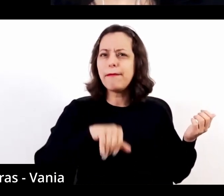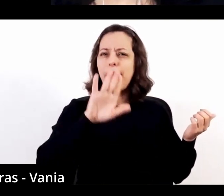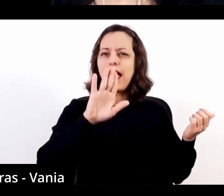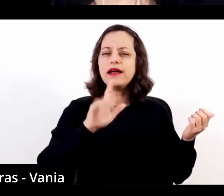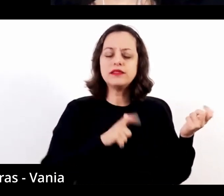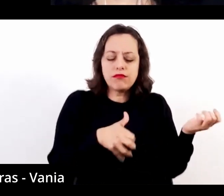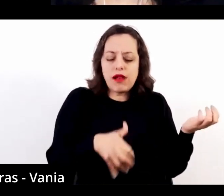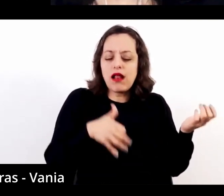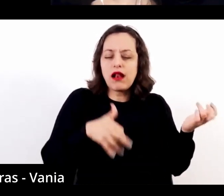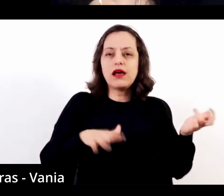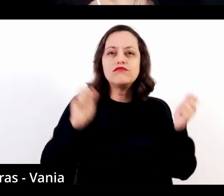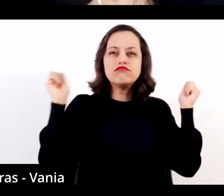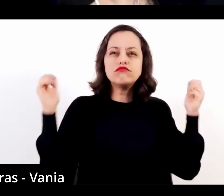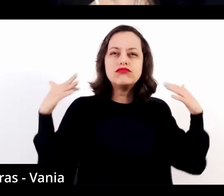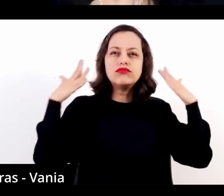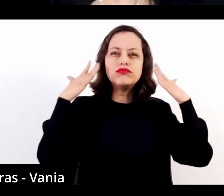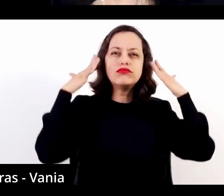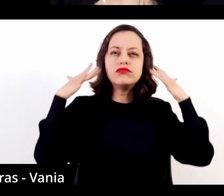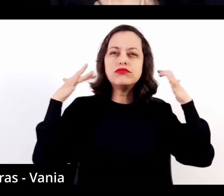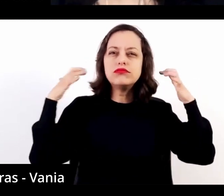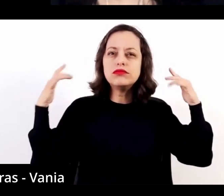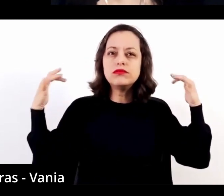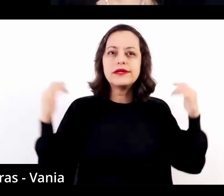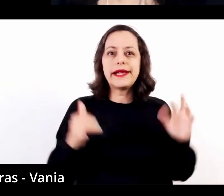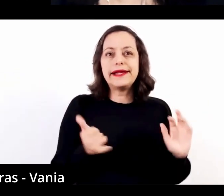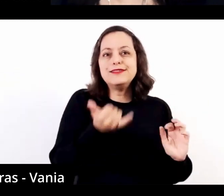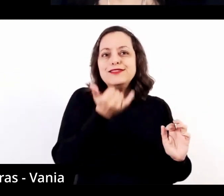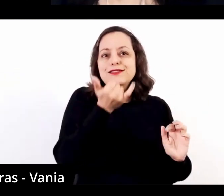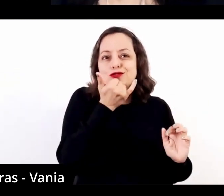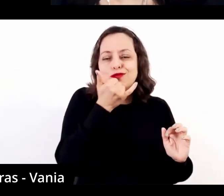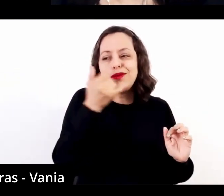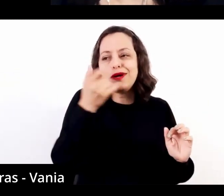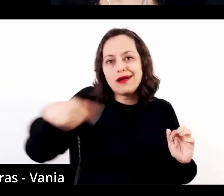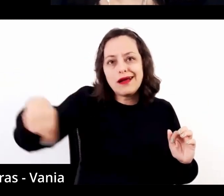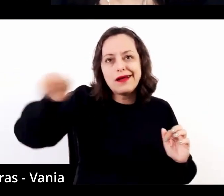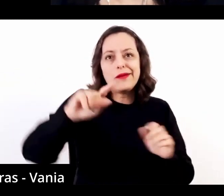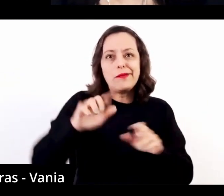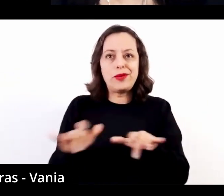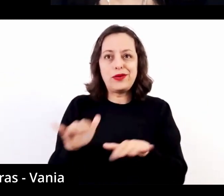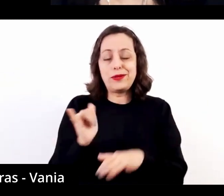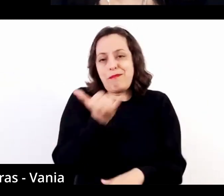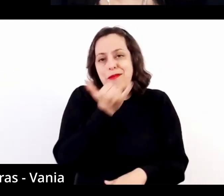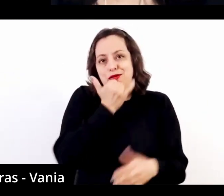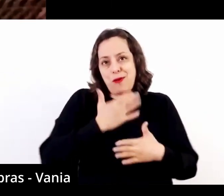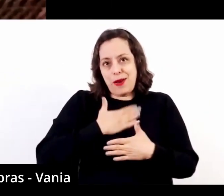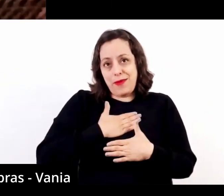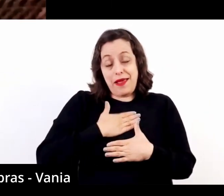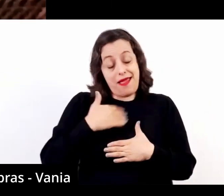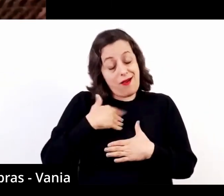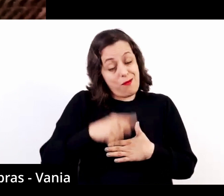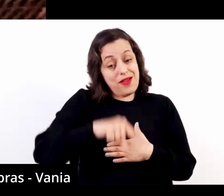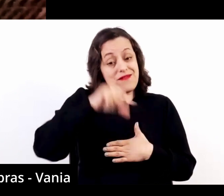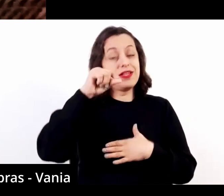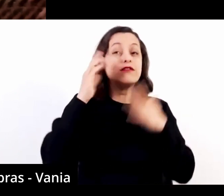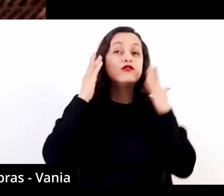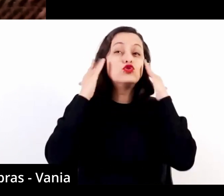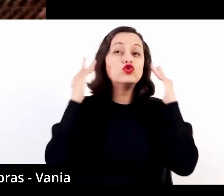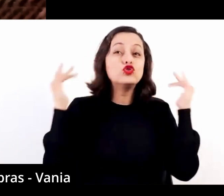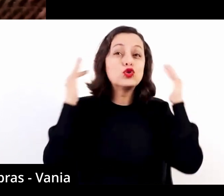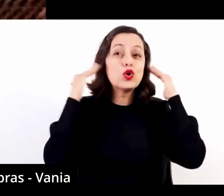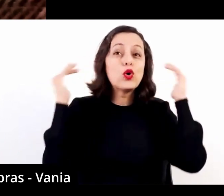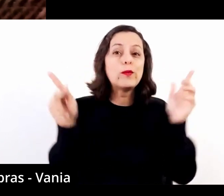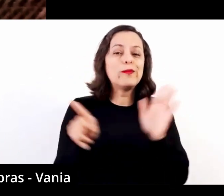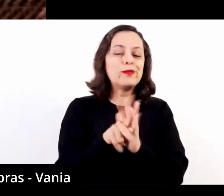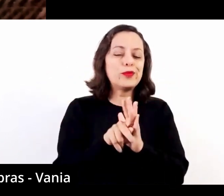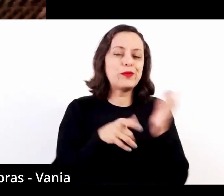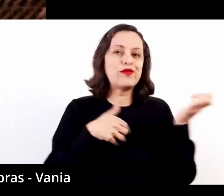orgânico do que no piano. Albênis, que me perdoe, e os pianistas e as pianistas também. E isso não